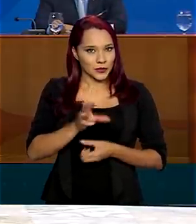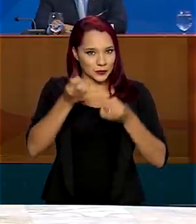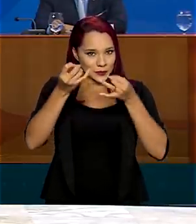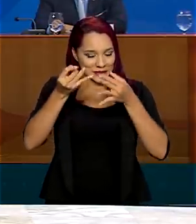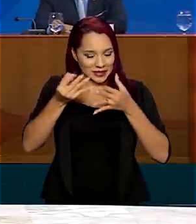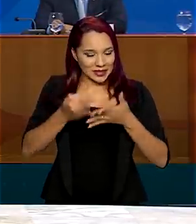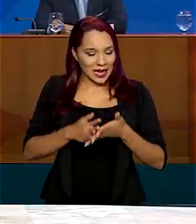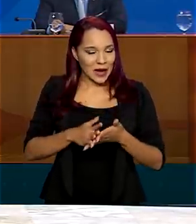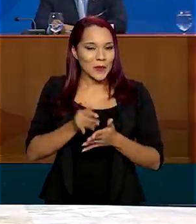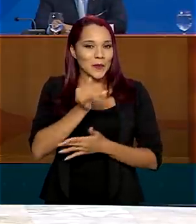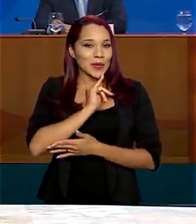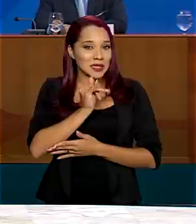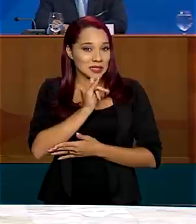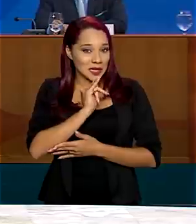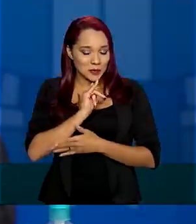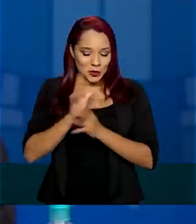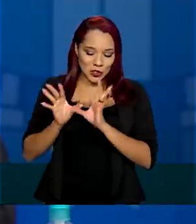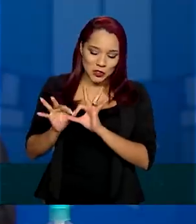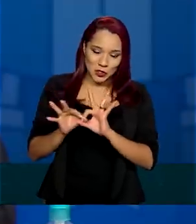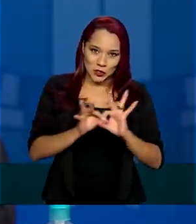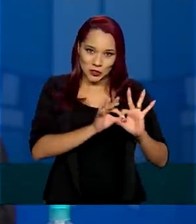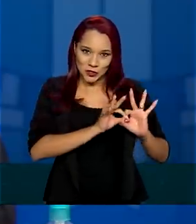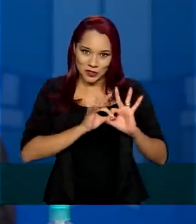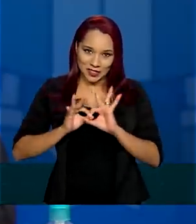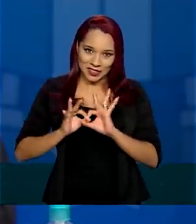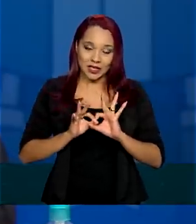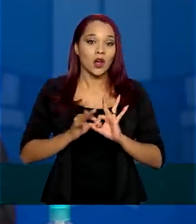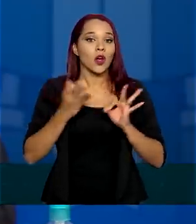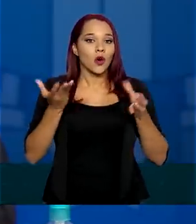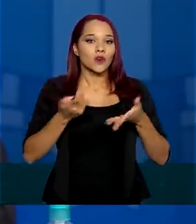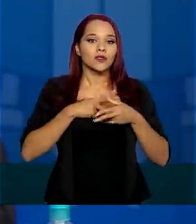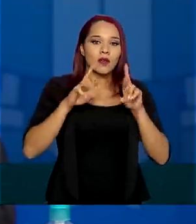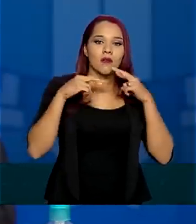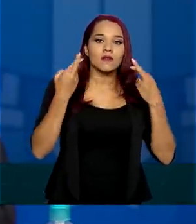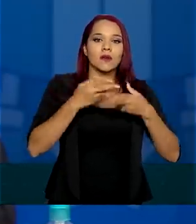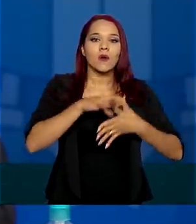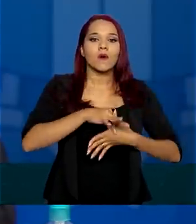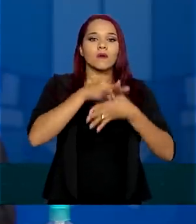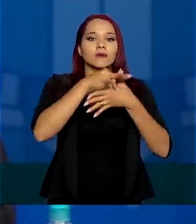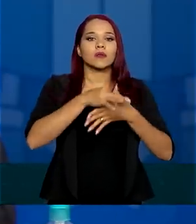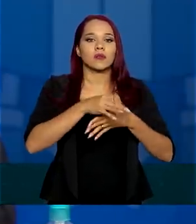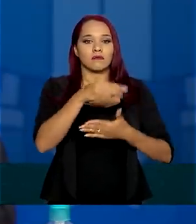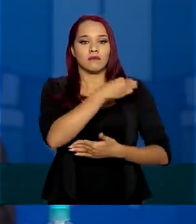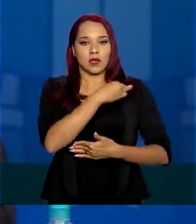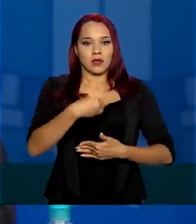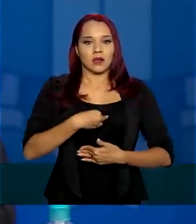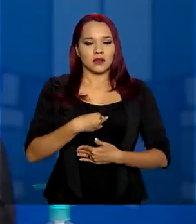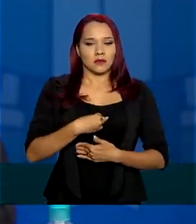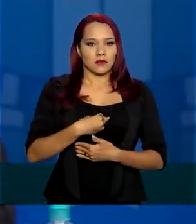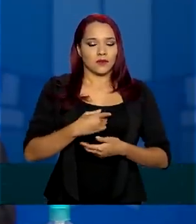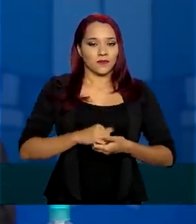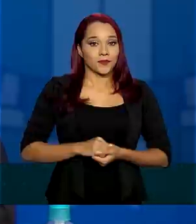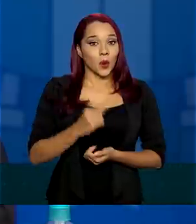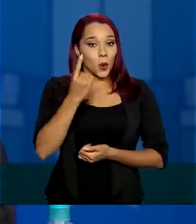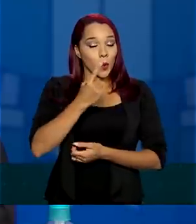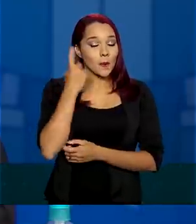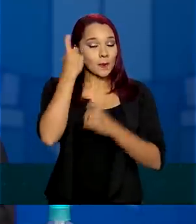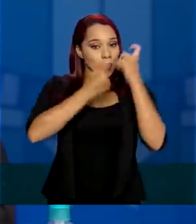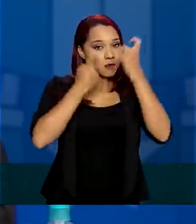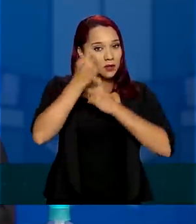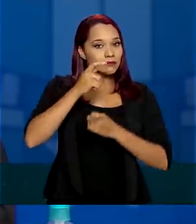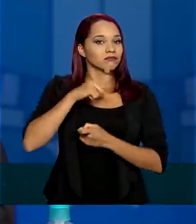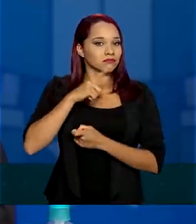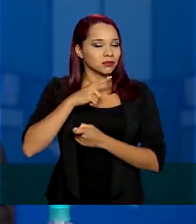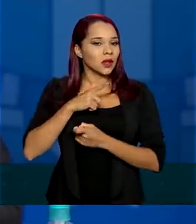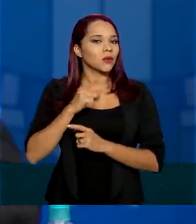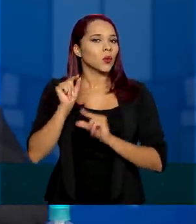sinergia que nós tivemos hoje. Hoje nós tivemos a reunião do Conselho de Ministros, é quinzenal. Uma das preocupações que nós tivemos é